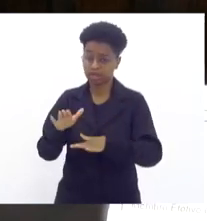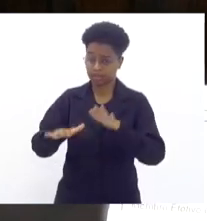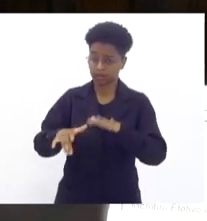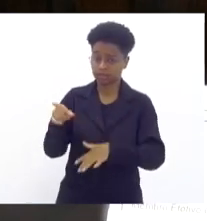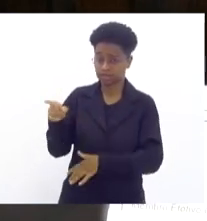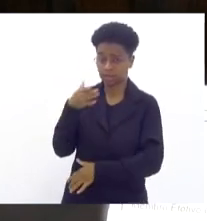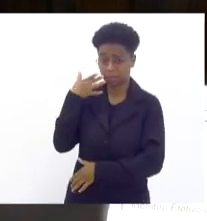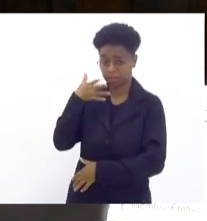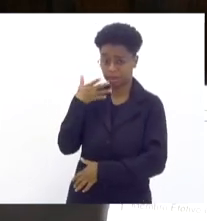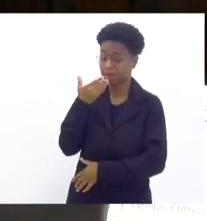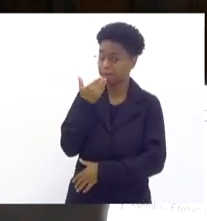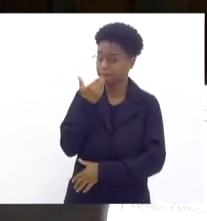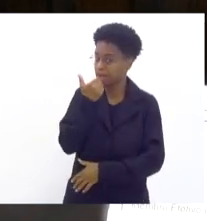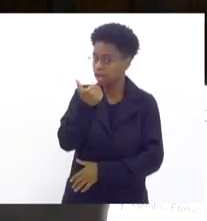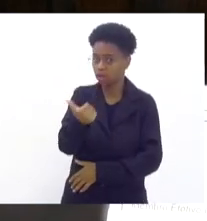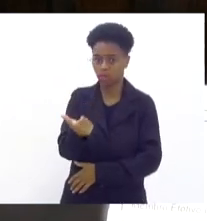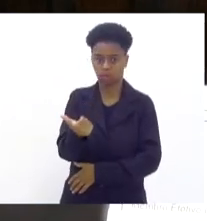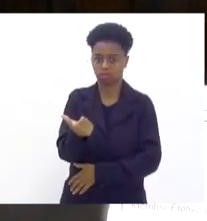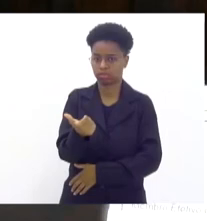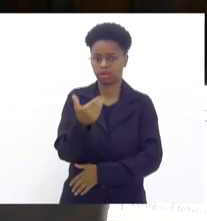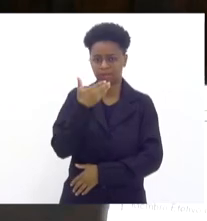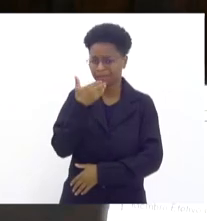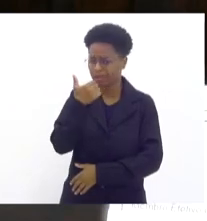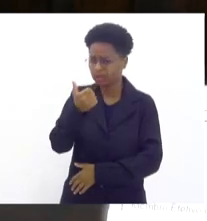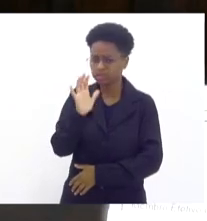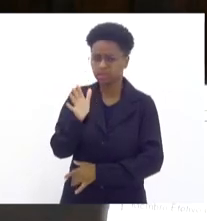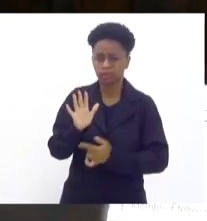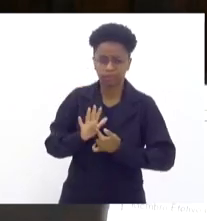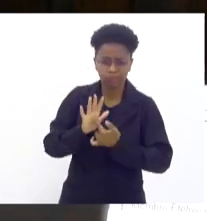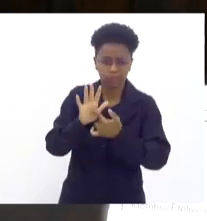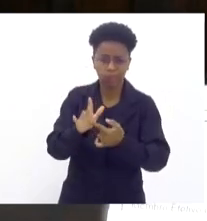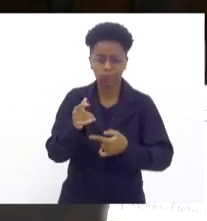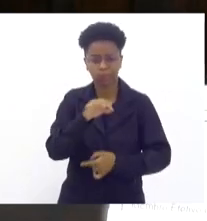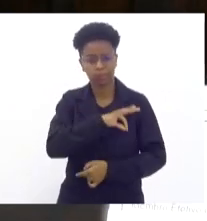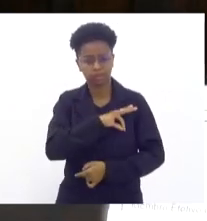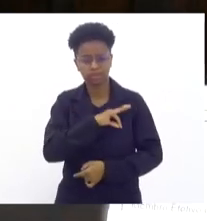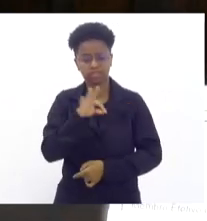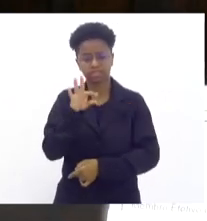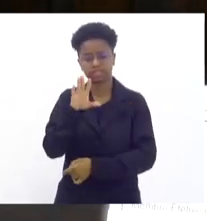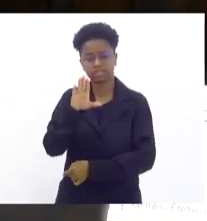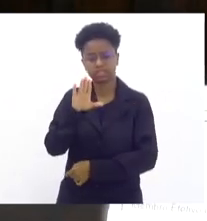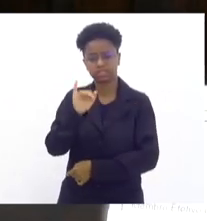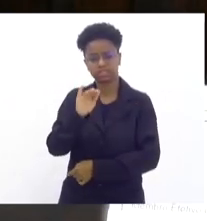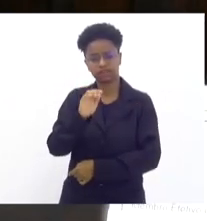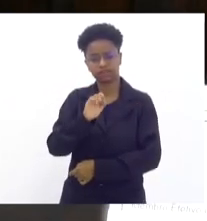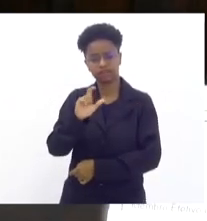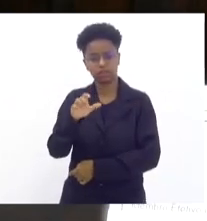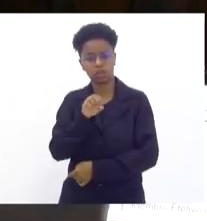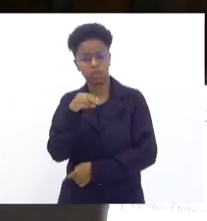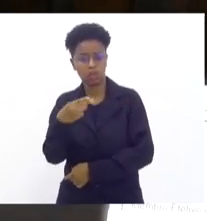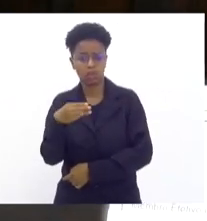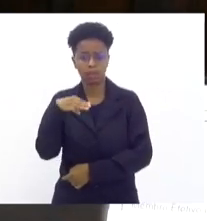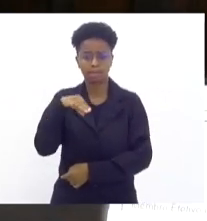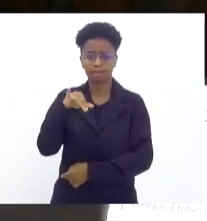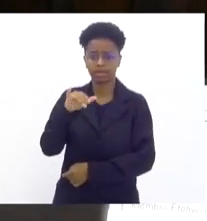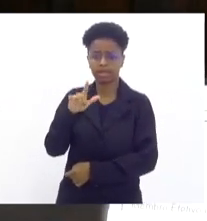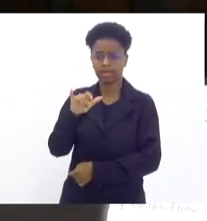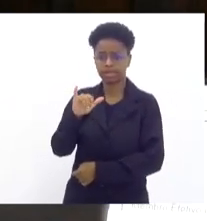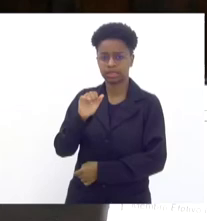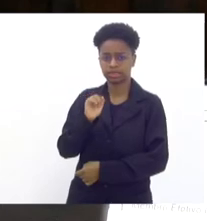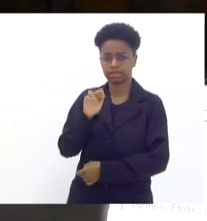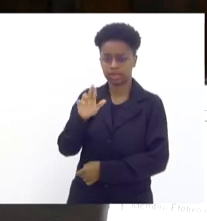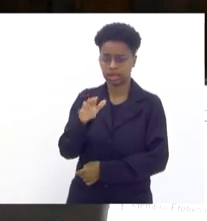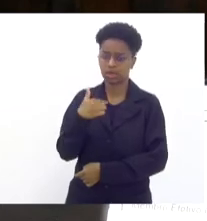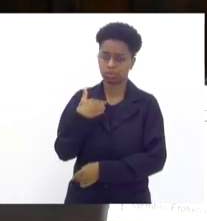Gabriel tenha sido a melhor fala já trazida por um policial, seja civil ou militar, aqui em participações que eu